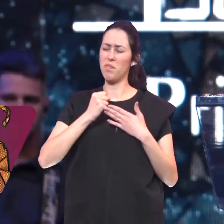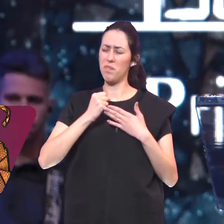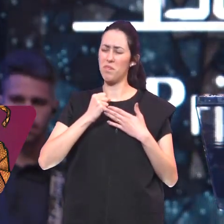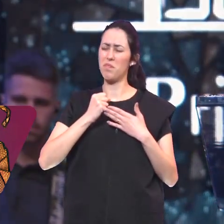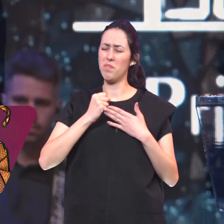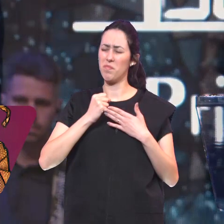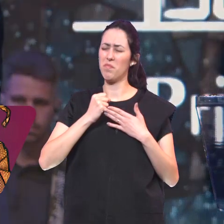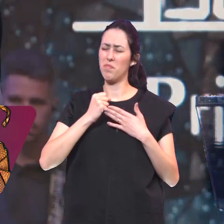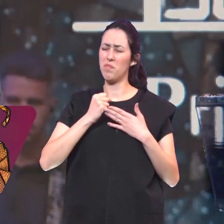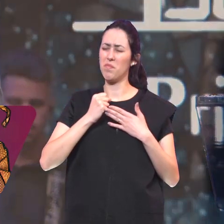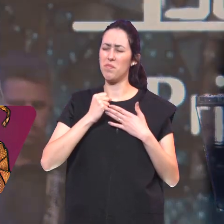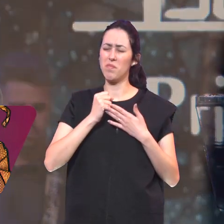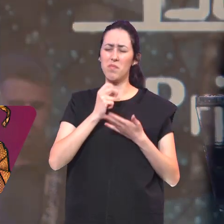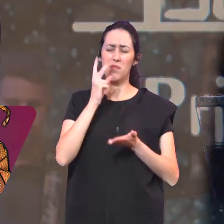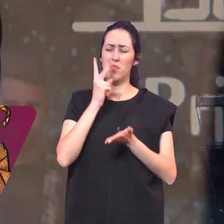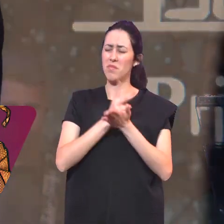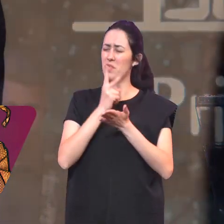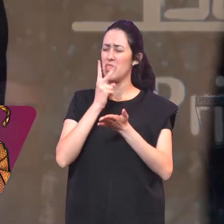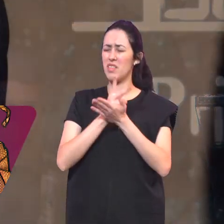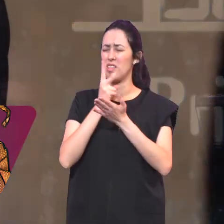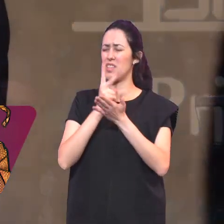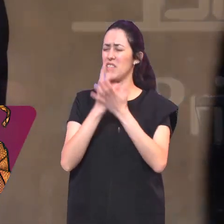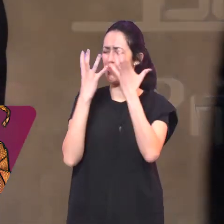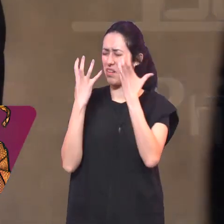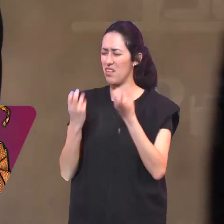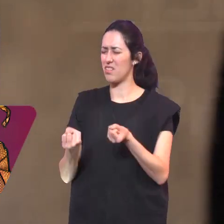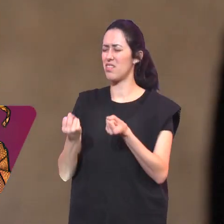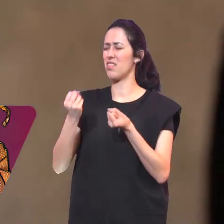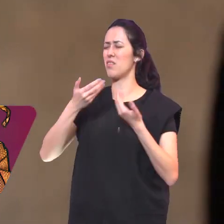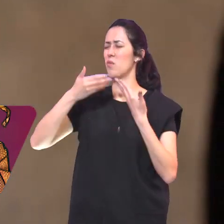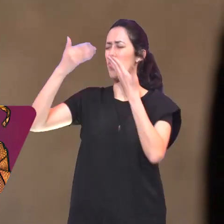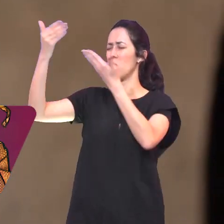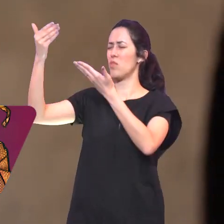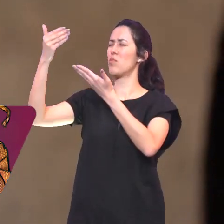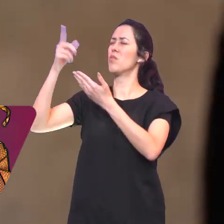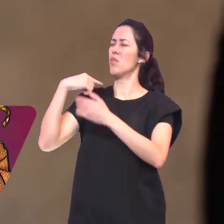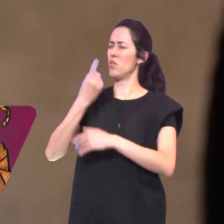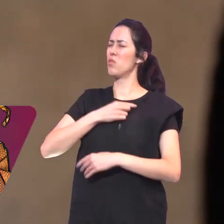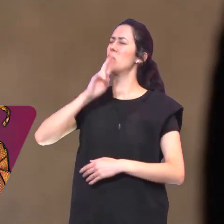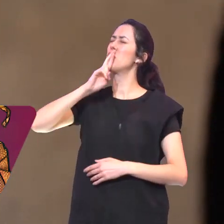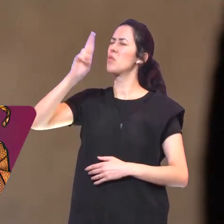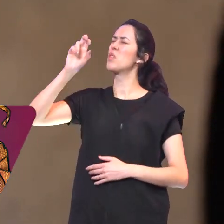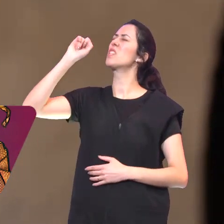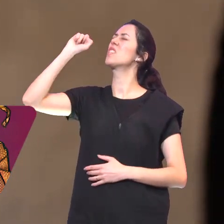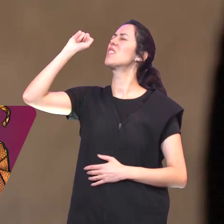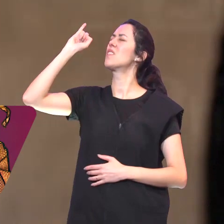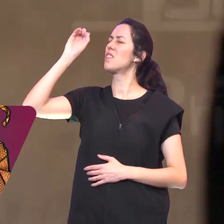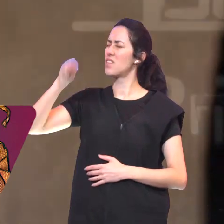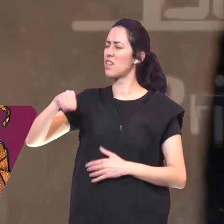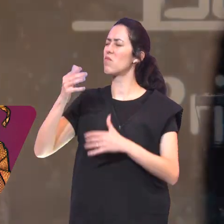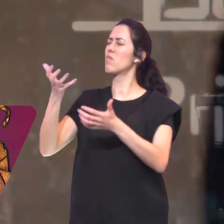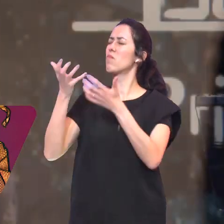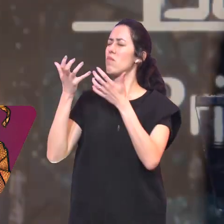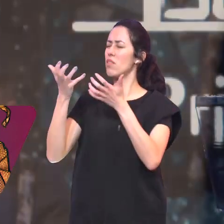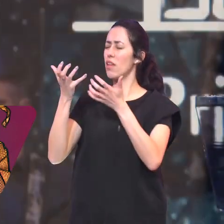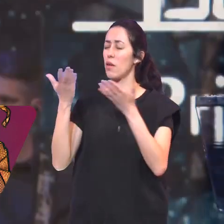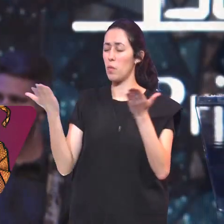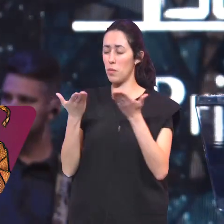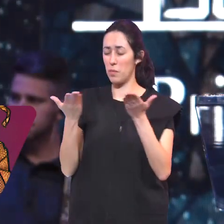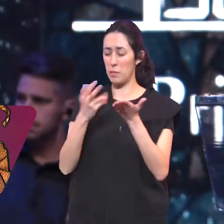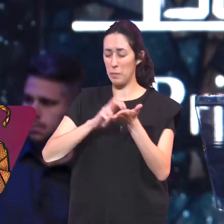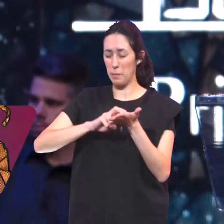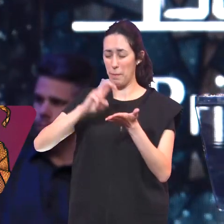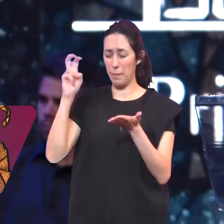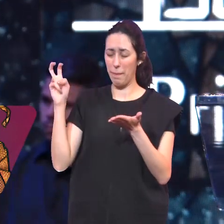E sempre ouviremos O teu convite E diremos sim A ele Nessa manhã Nós consagramos